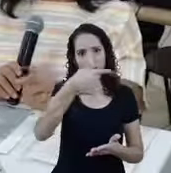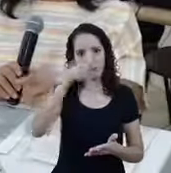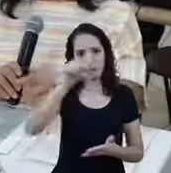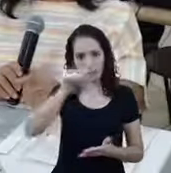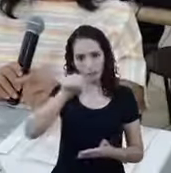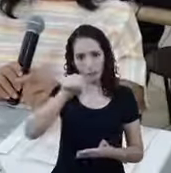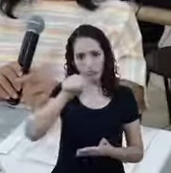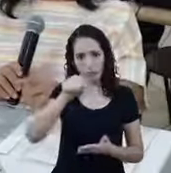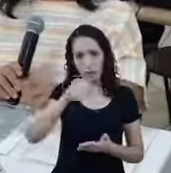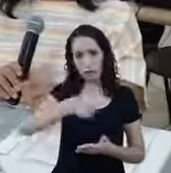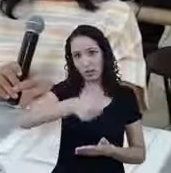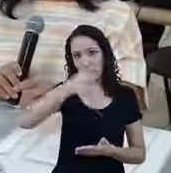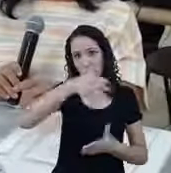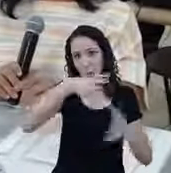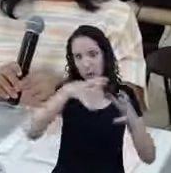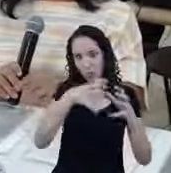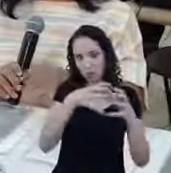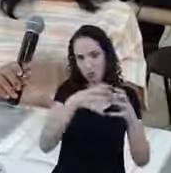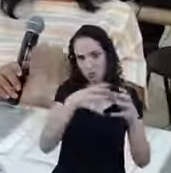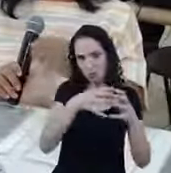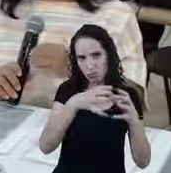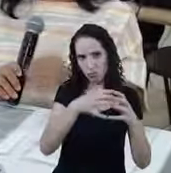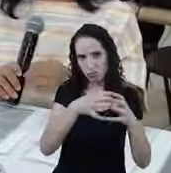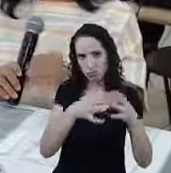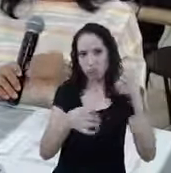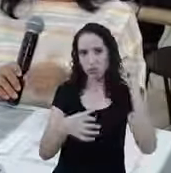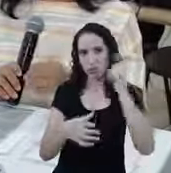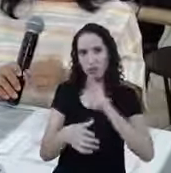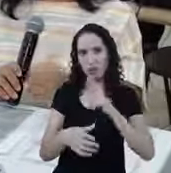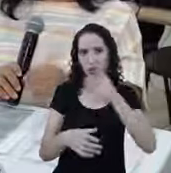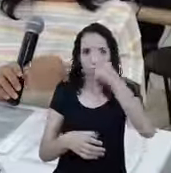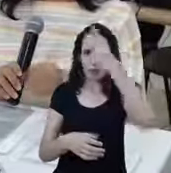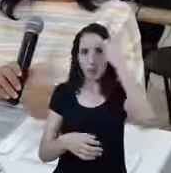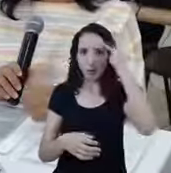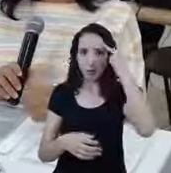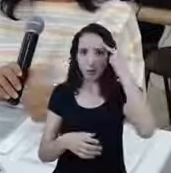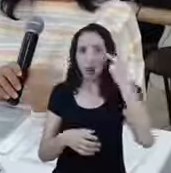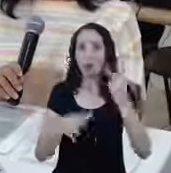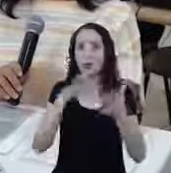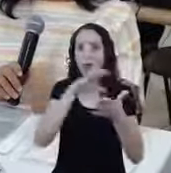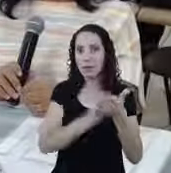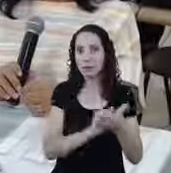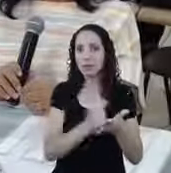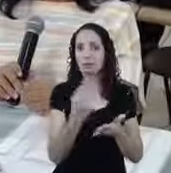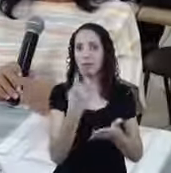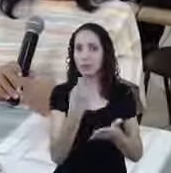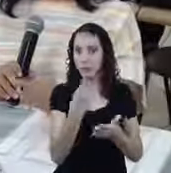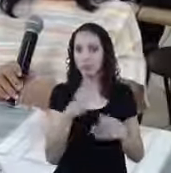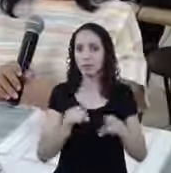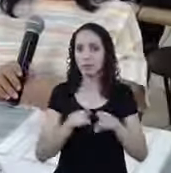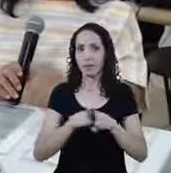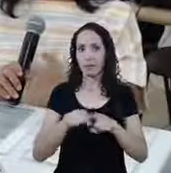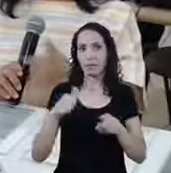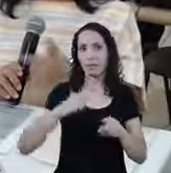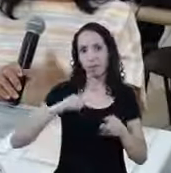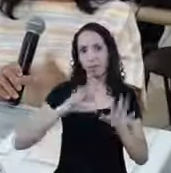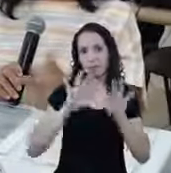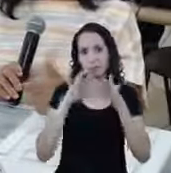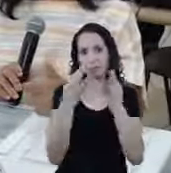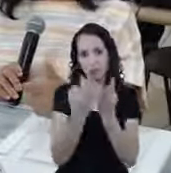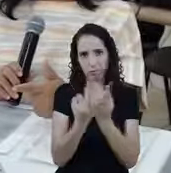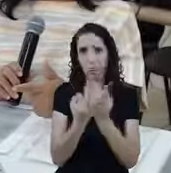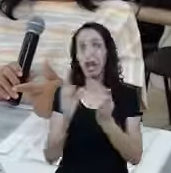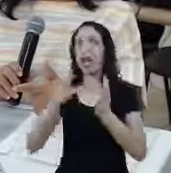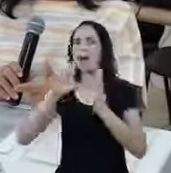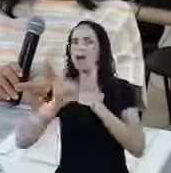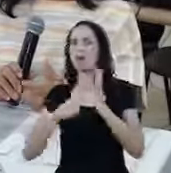lote Receberá Que é As pessoas Que estão enquadradas No cadastro único E Bolsa Família Acredito que Depois do